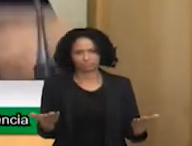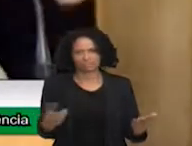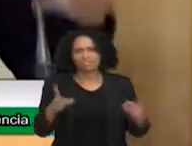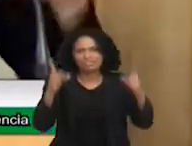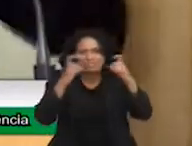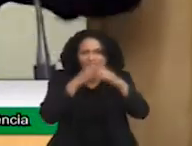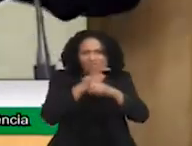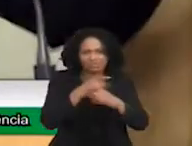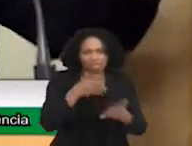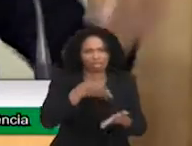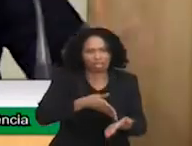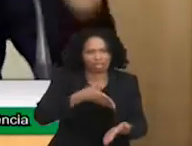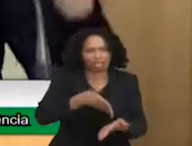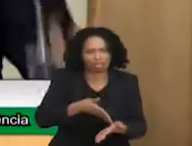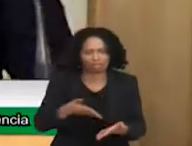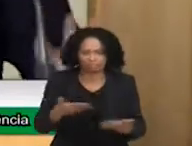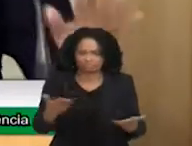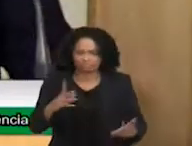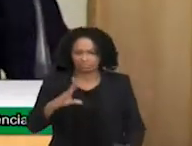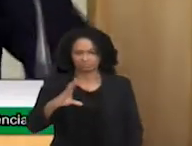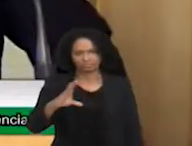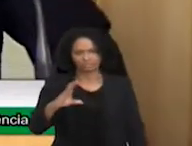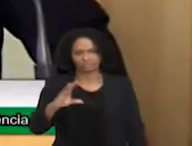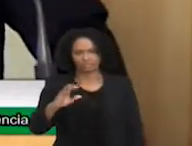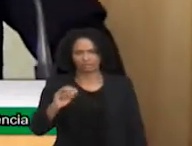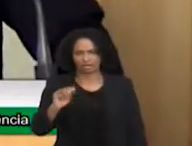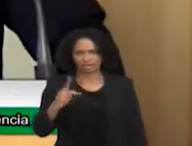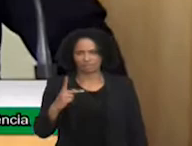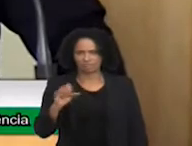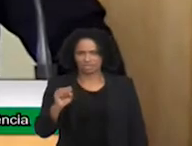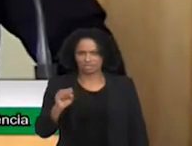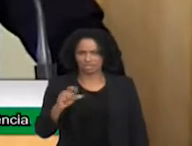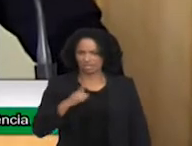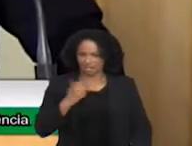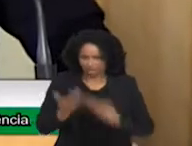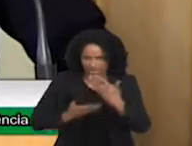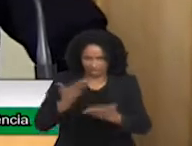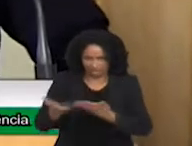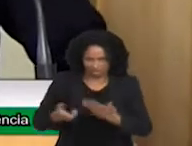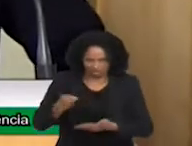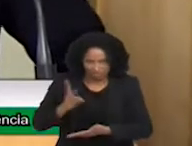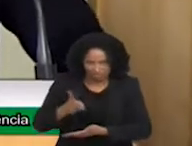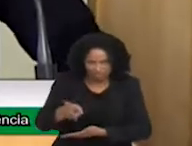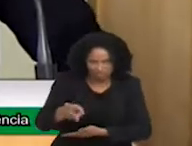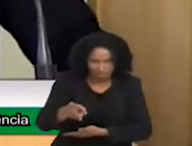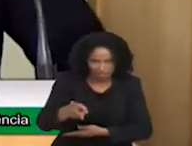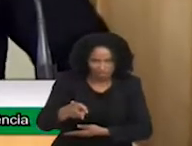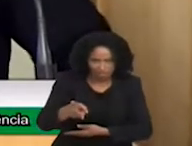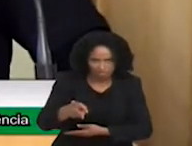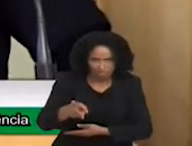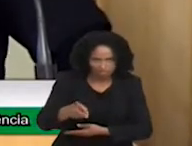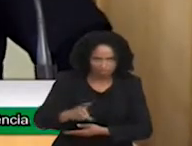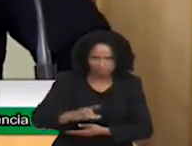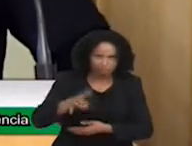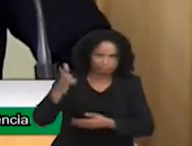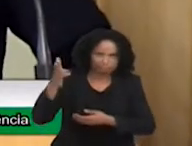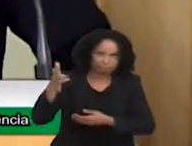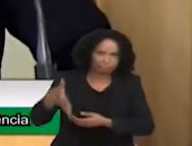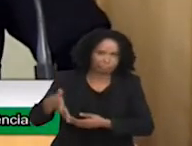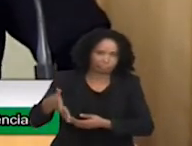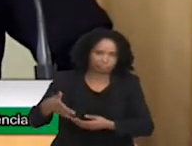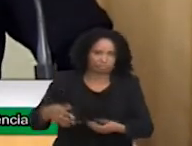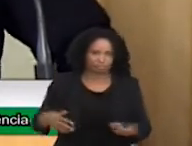Primeiro que o CAPS, ele não é tratamento continuado e nem precoce. Ele é um rescue, vamos dizer assim, um